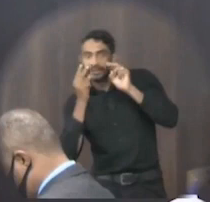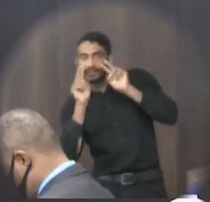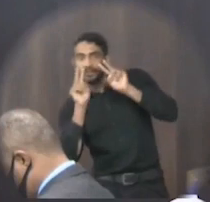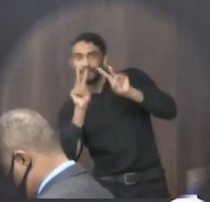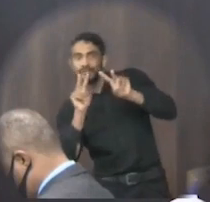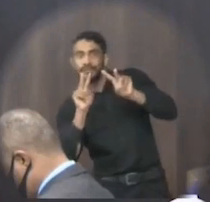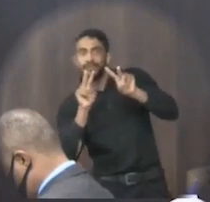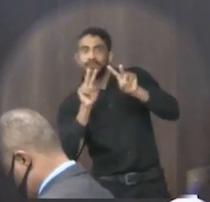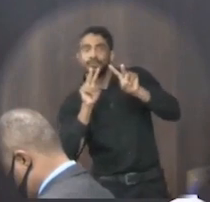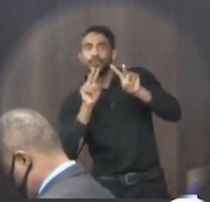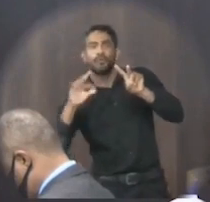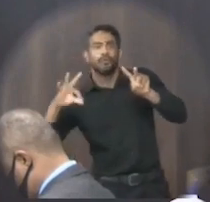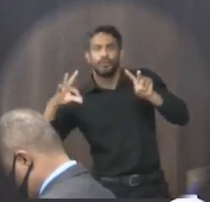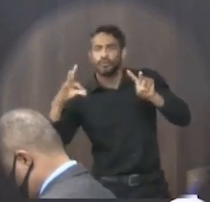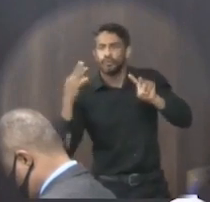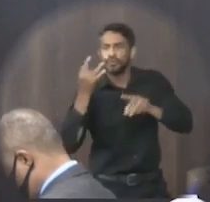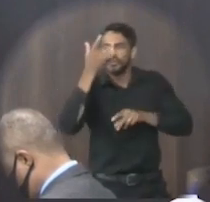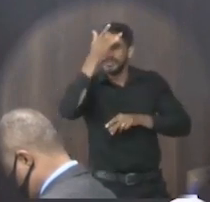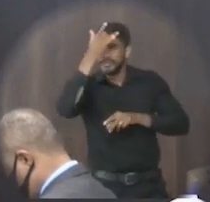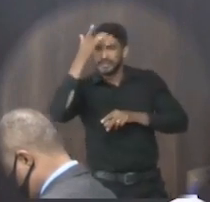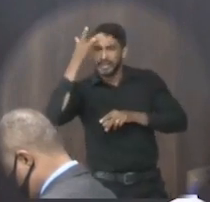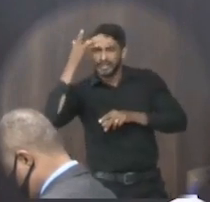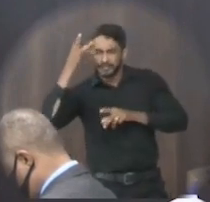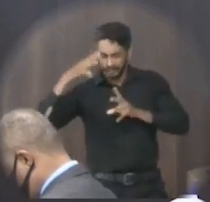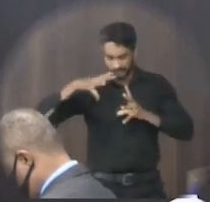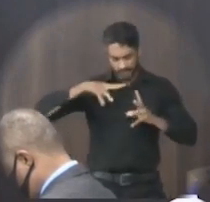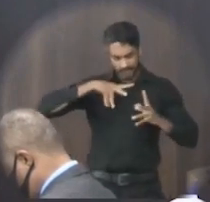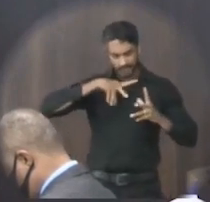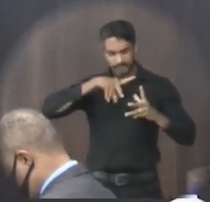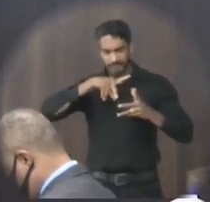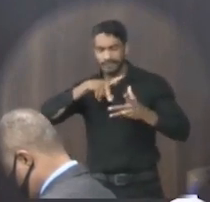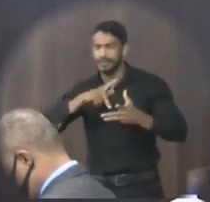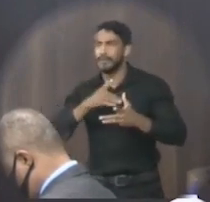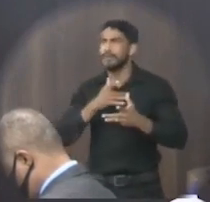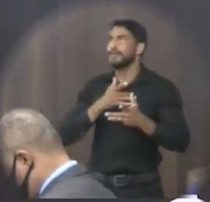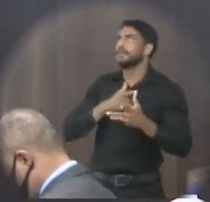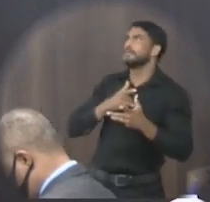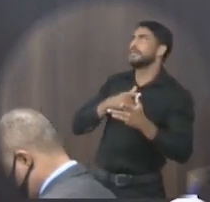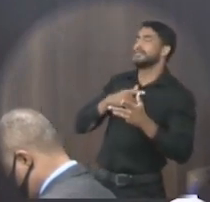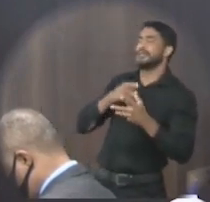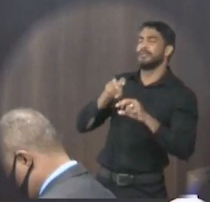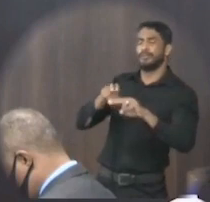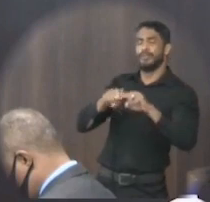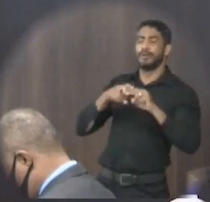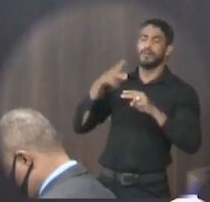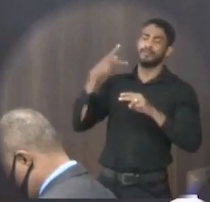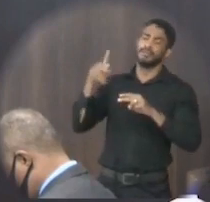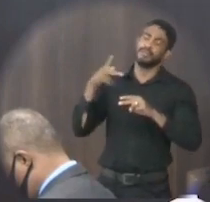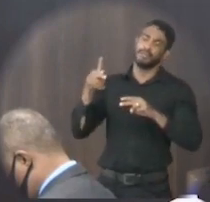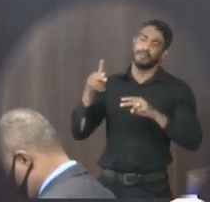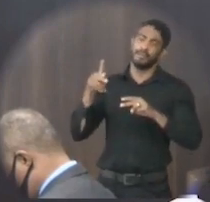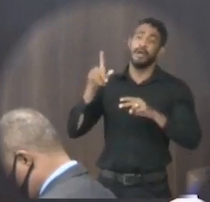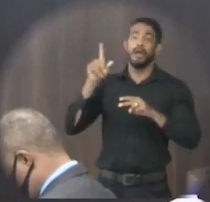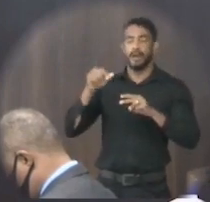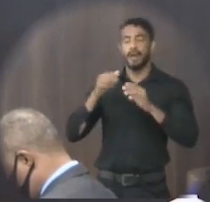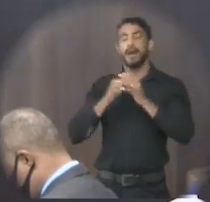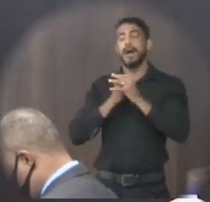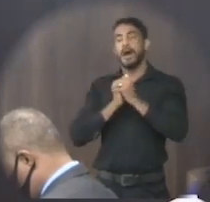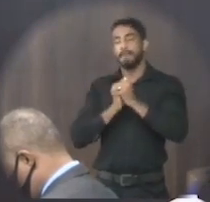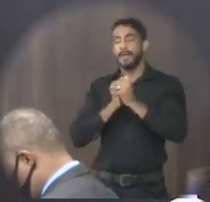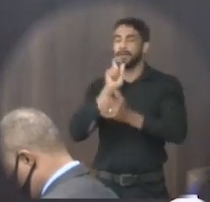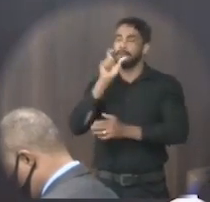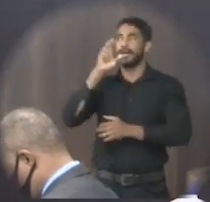E todos os povos da terra Se lamentarão por causa dele Assim será Amém